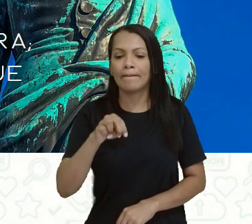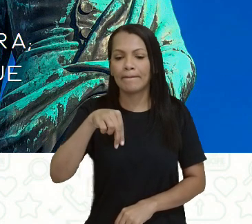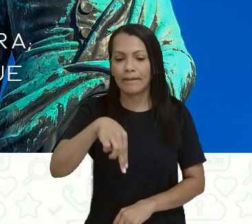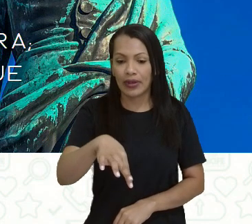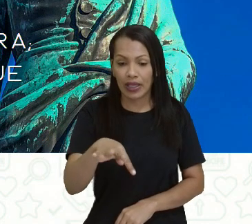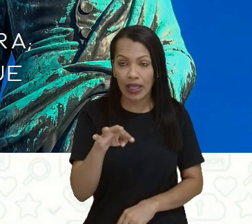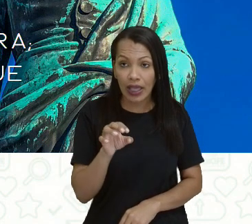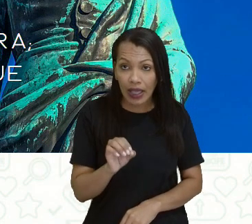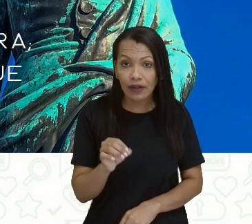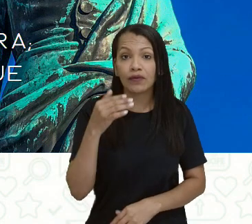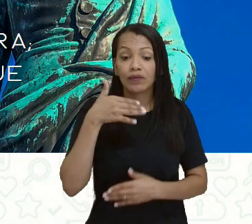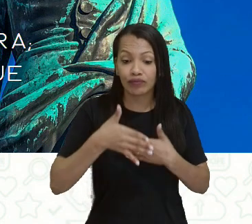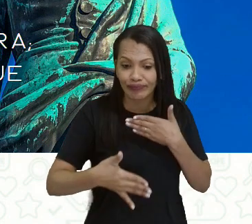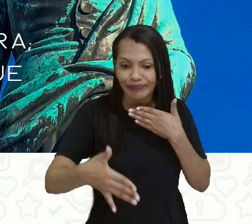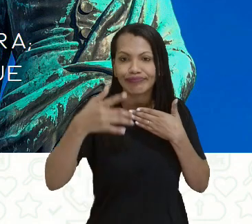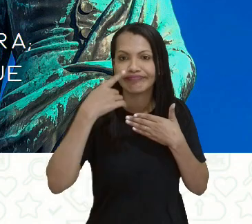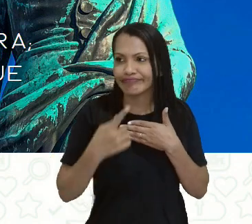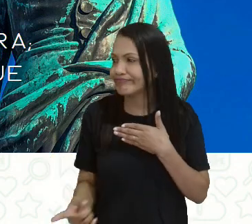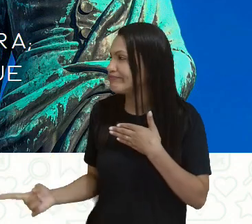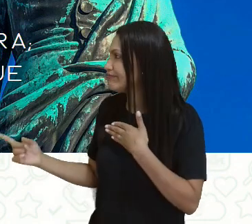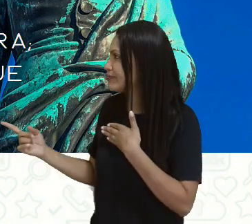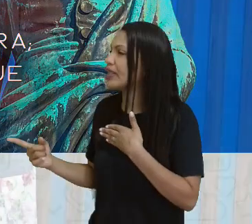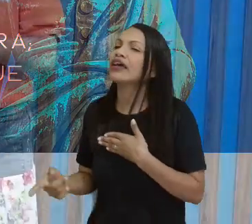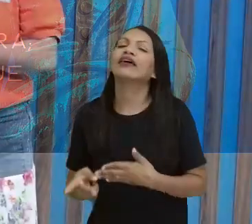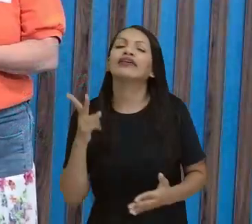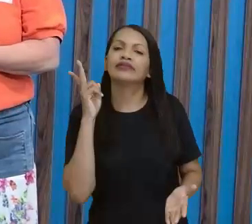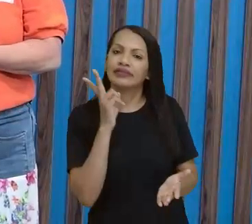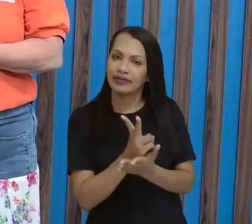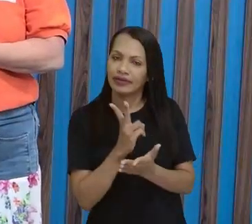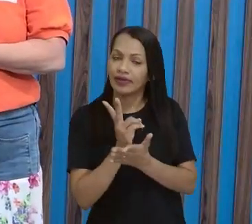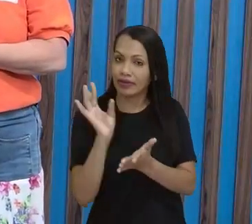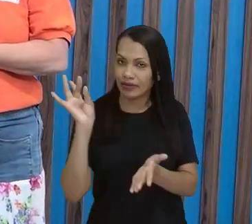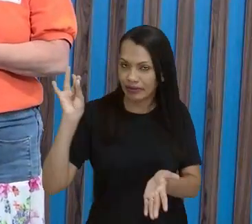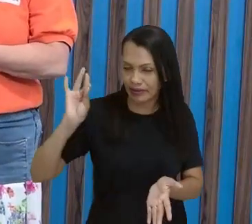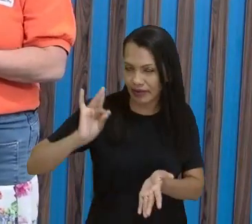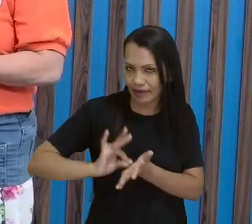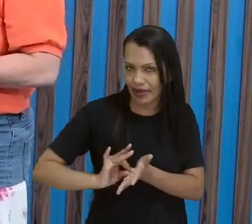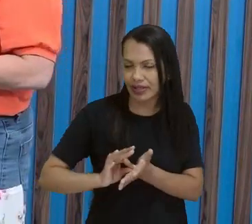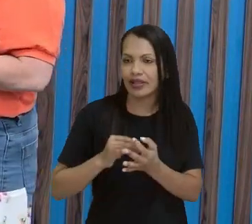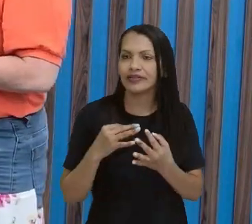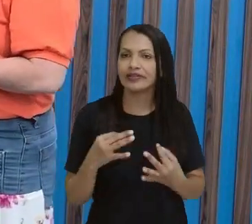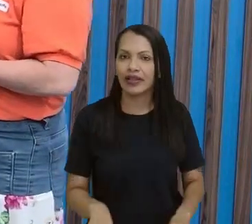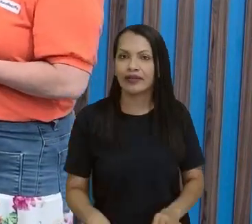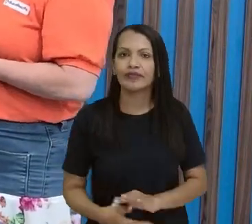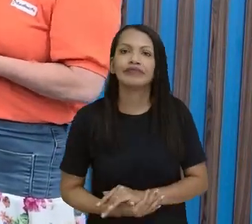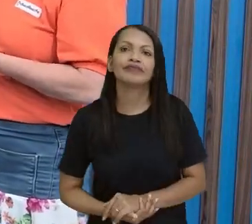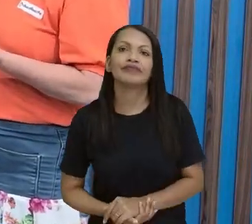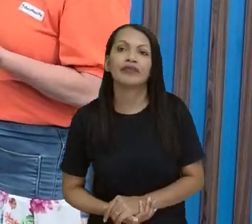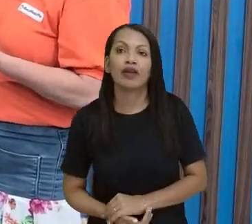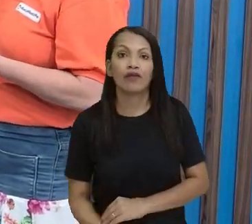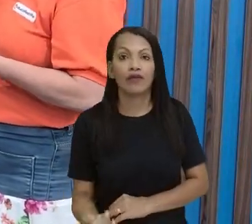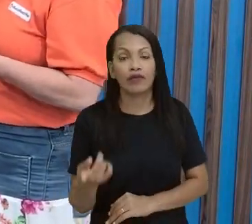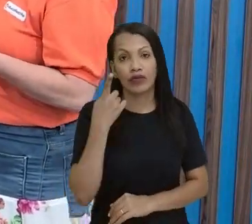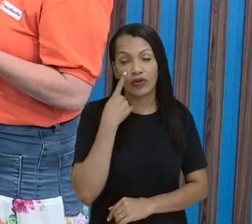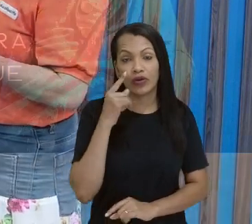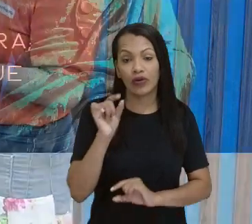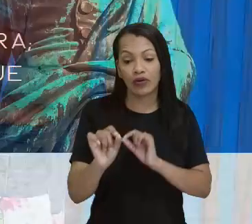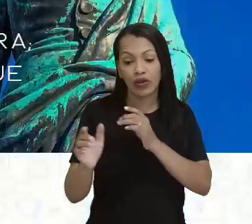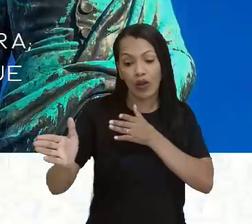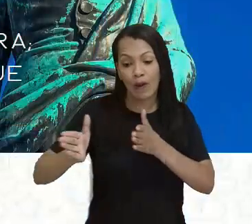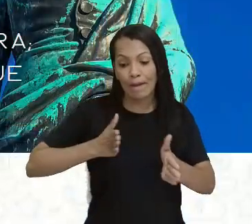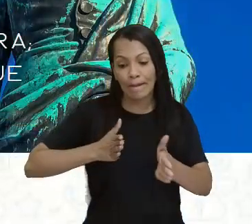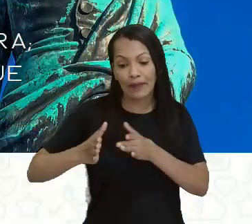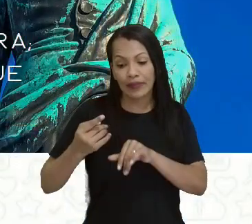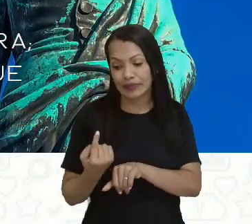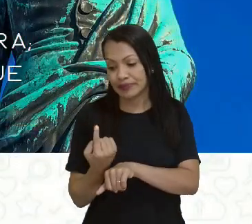de verdade. Não a ideia do senso comum que a gente tem do que seja um clássico. Então, vocês estão vendo aí, clássico é um período da